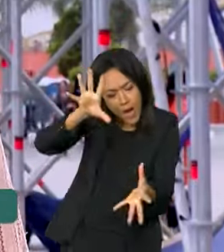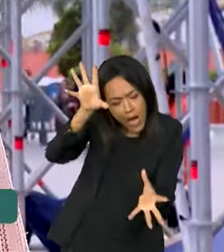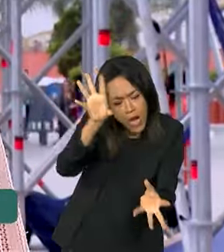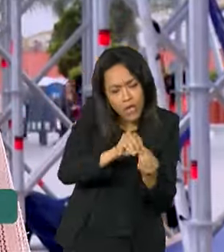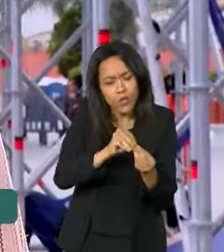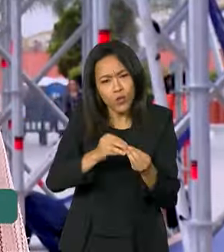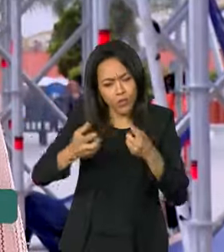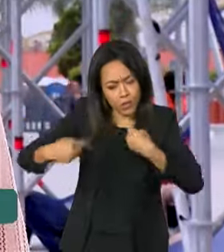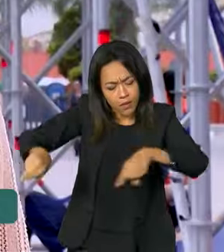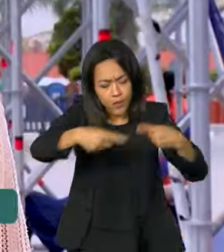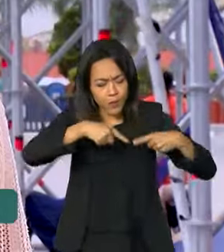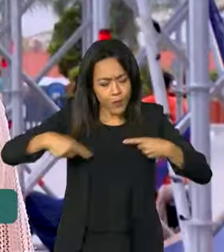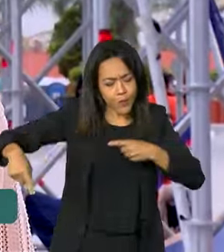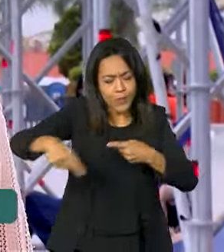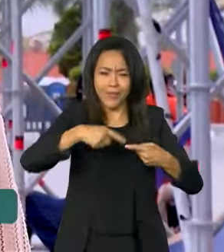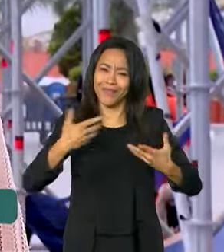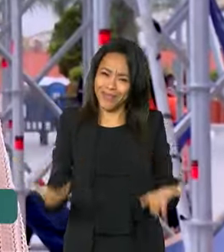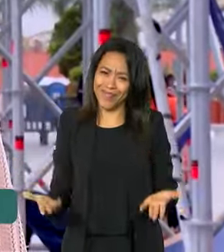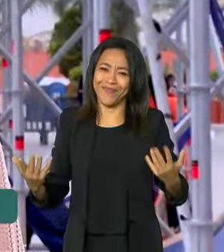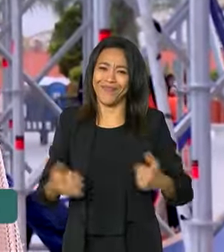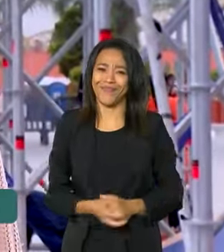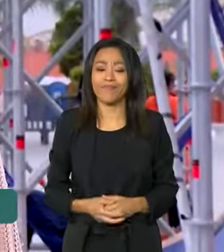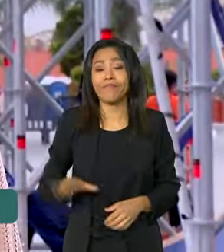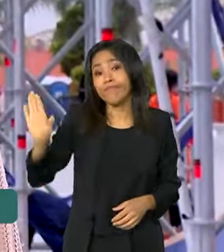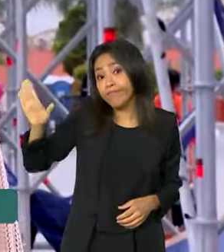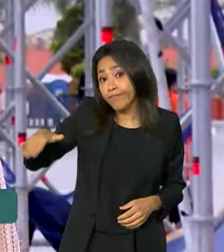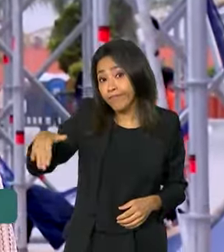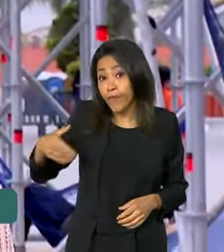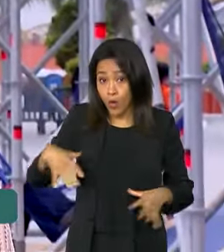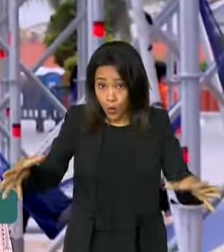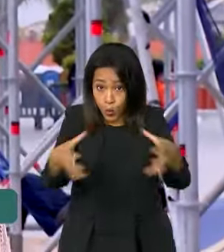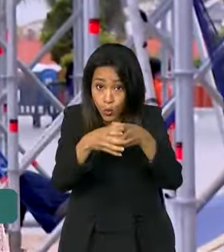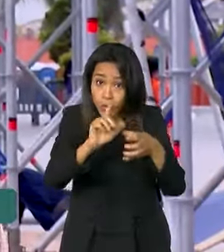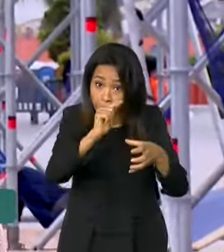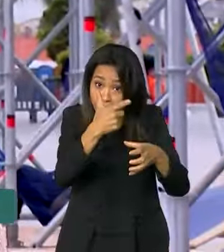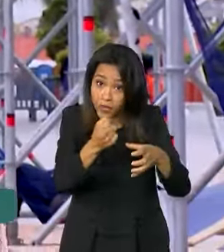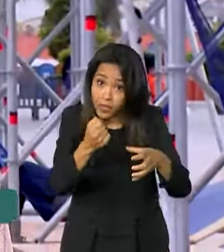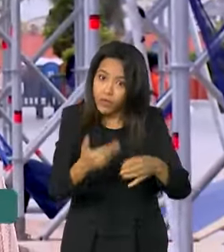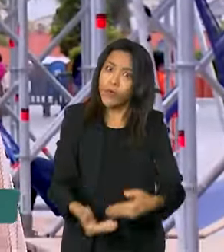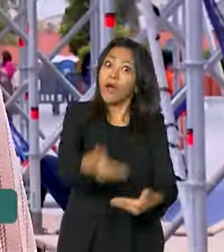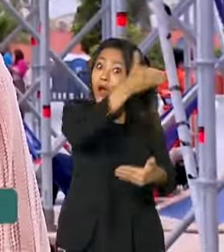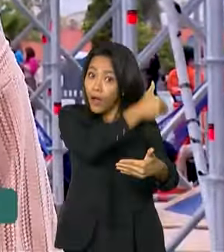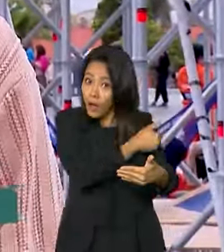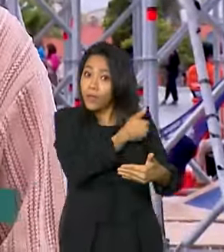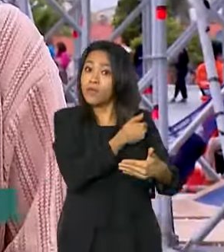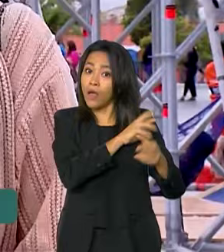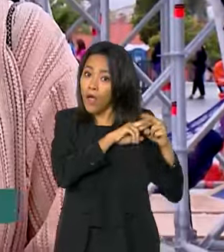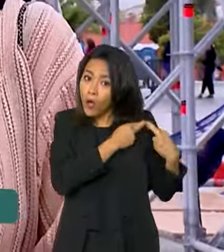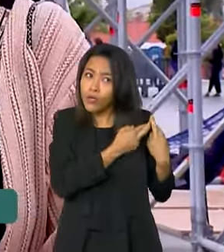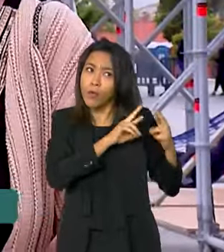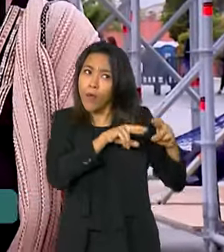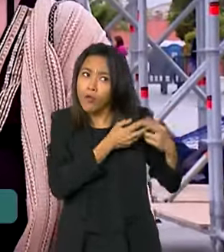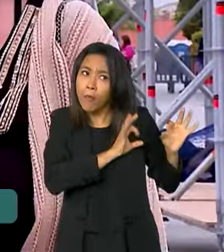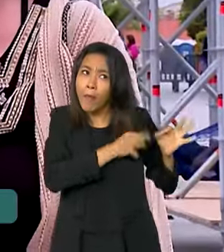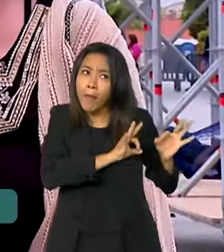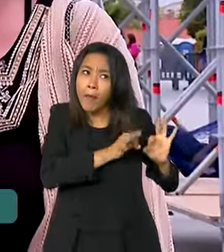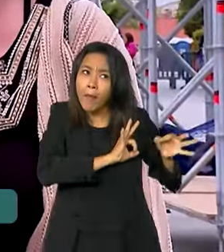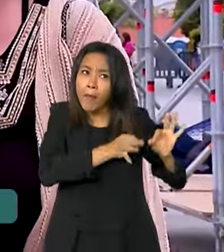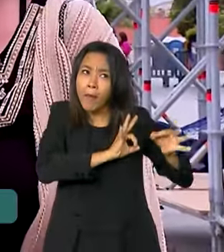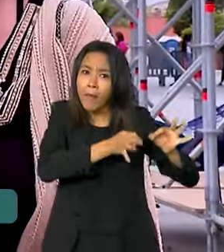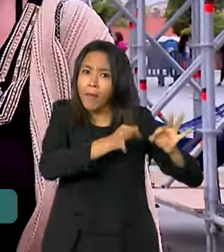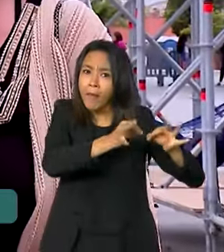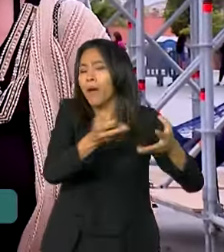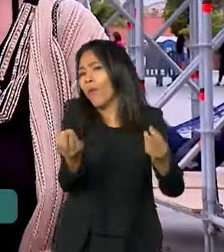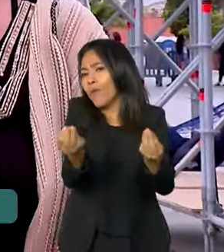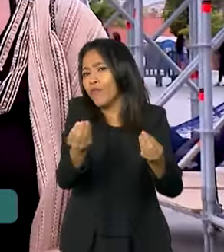que vêm ocorrendo em torno do G20 Social. E aí, Kelly, o G20 Social começou bem antes do dia de hoje, nas reuniões preparatórias. Como é foi esse